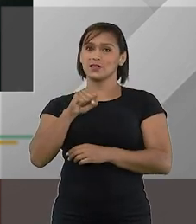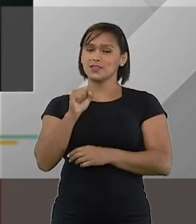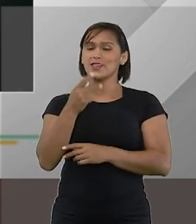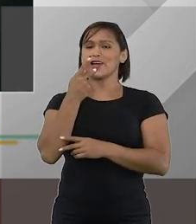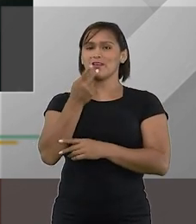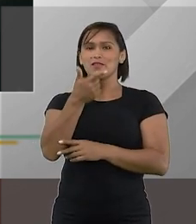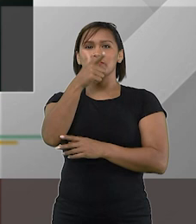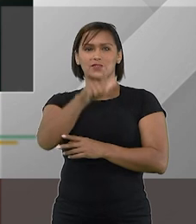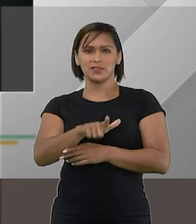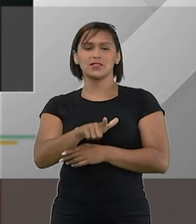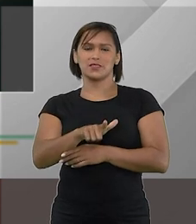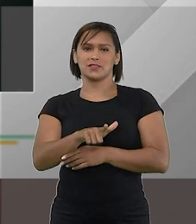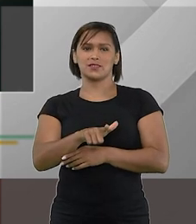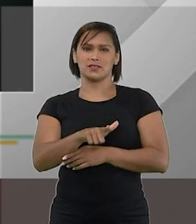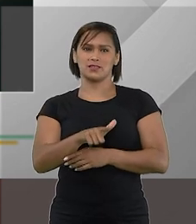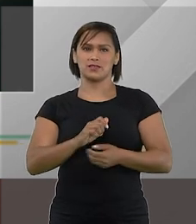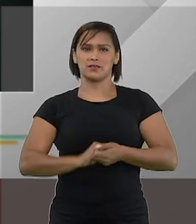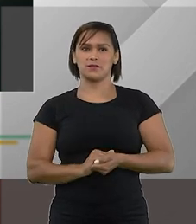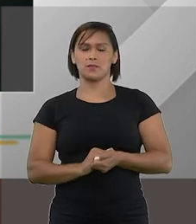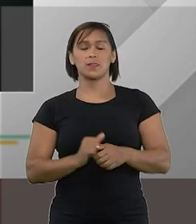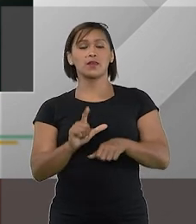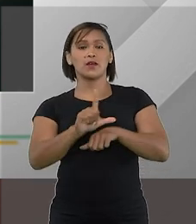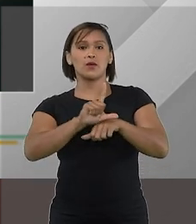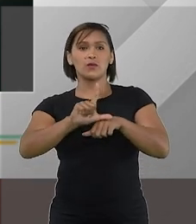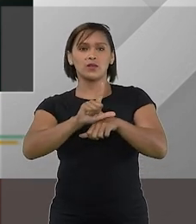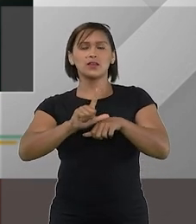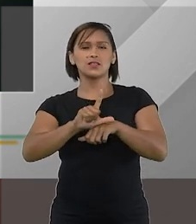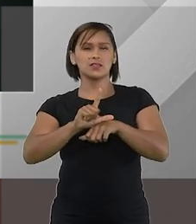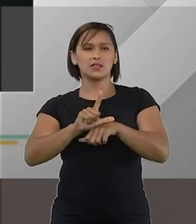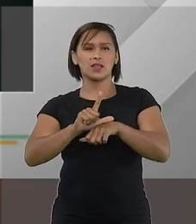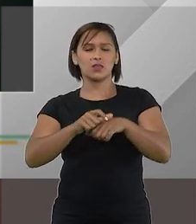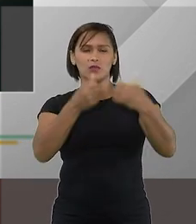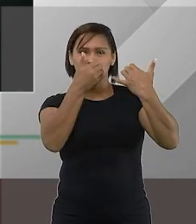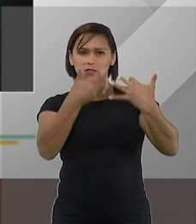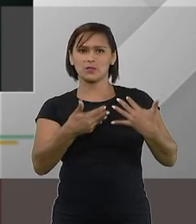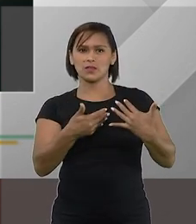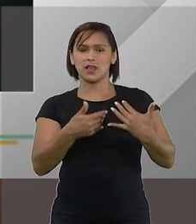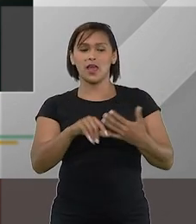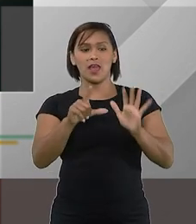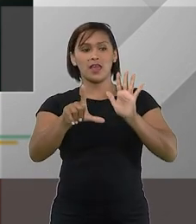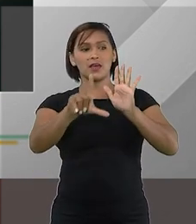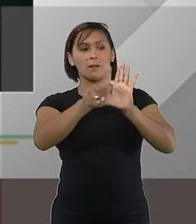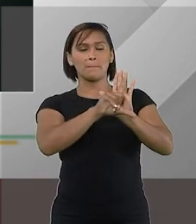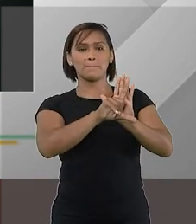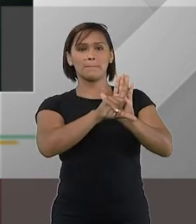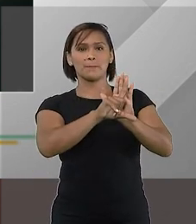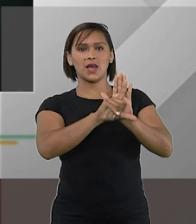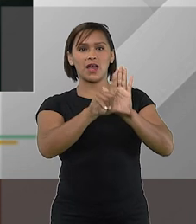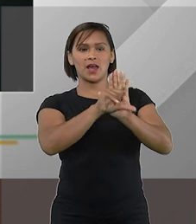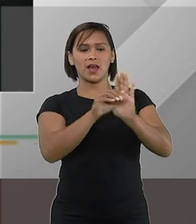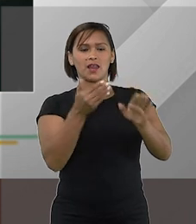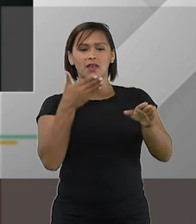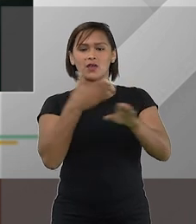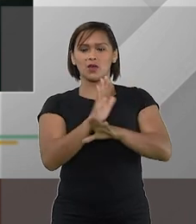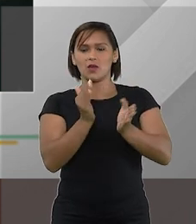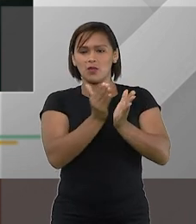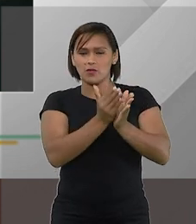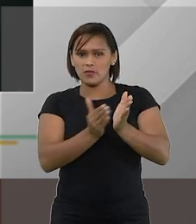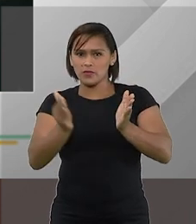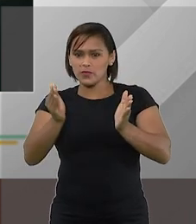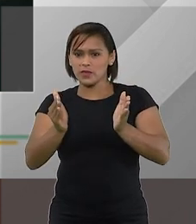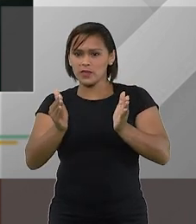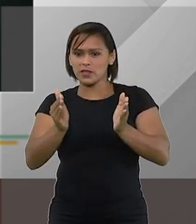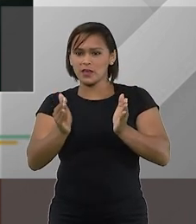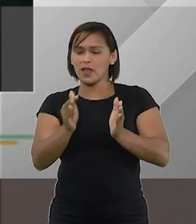eu vou falar de novo a grande vantagem do legislador é que ele põe a lei a lei entra em vigor com a sua